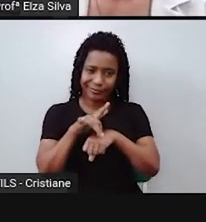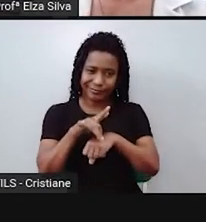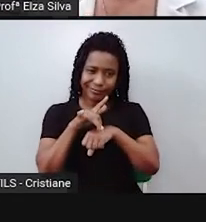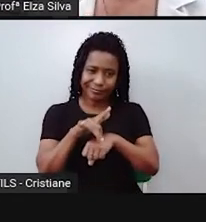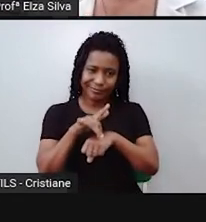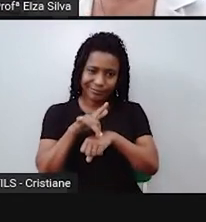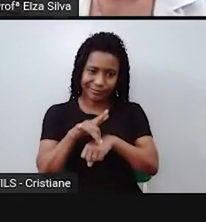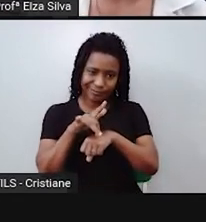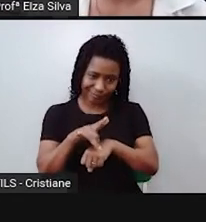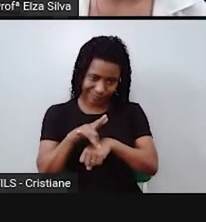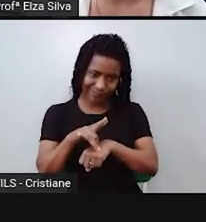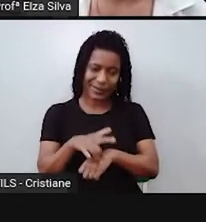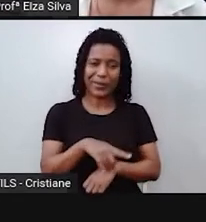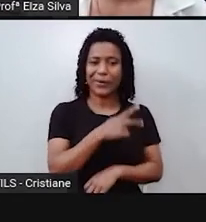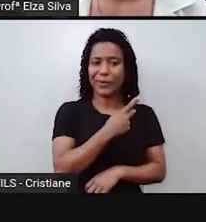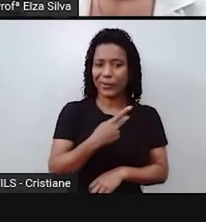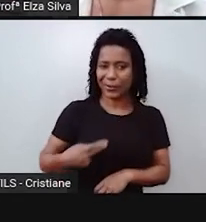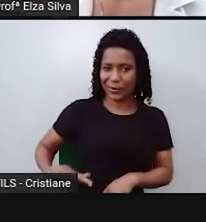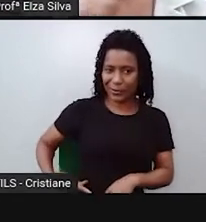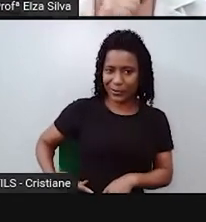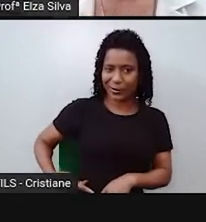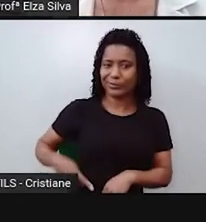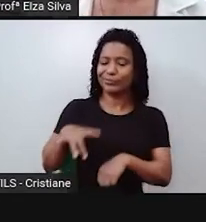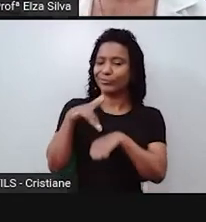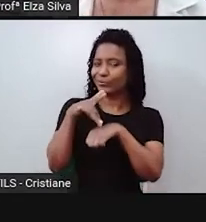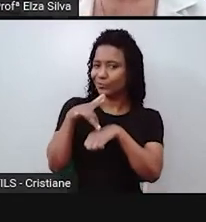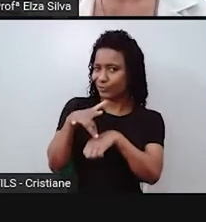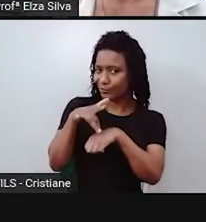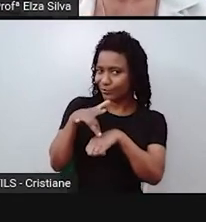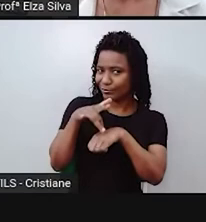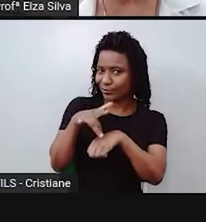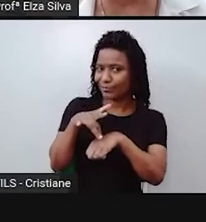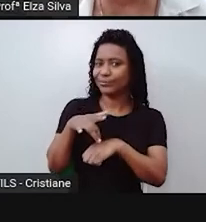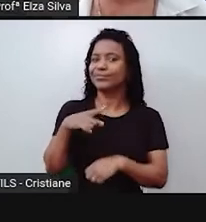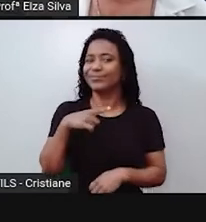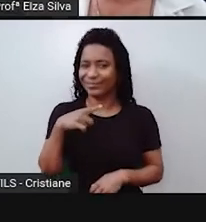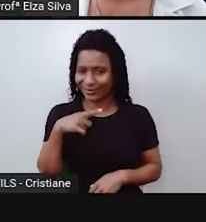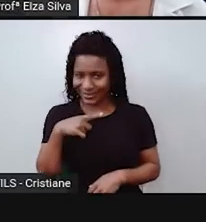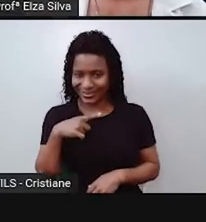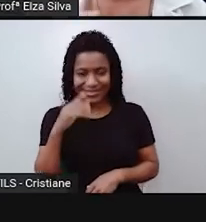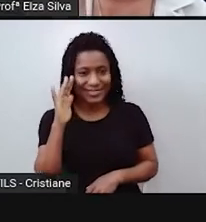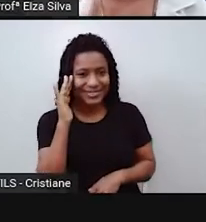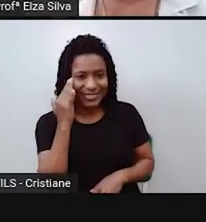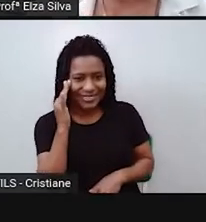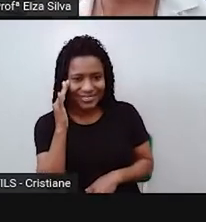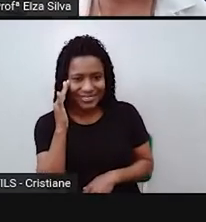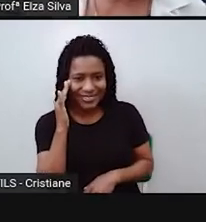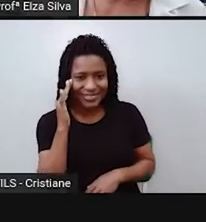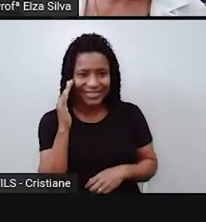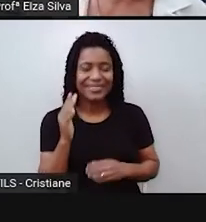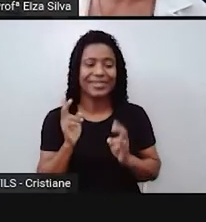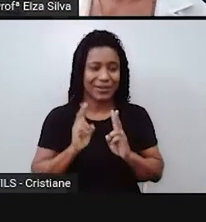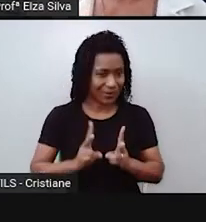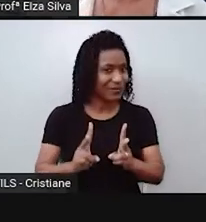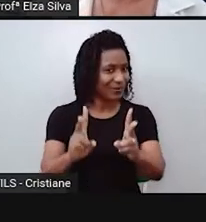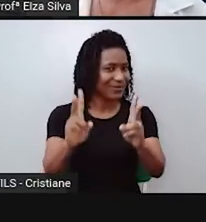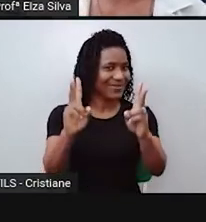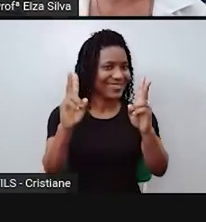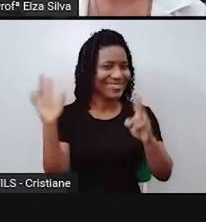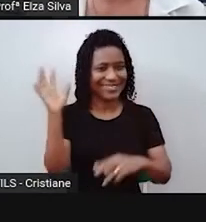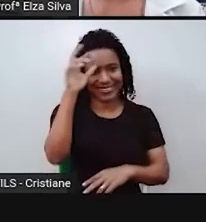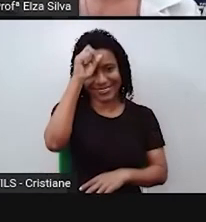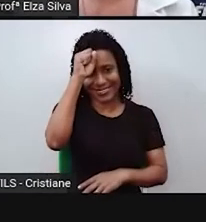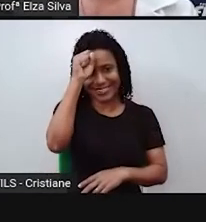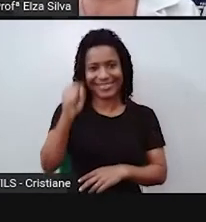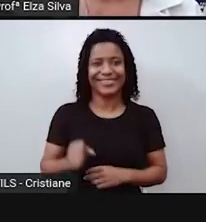do governo Trump. Entenderam? Então, vamos lá. Tem mais coisas para a gente aprender sobre os memes.